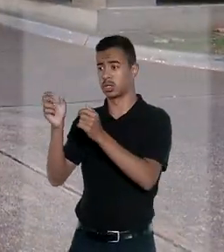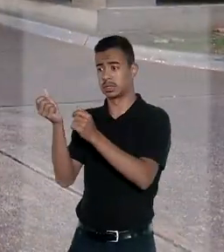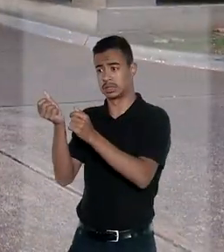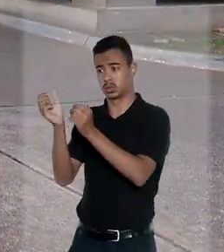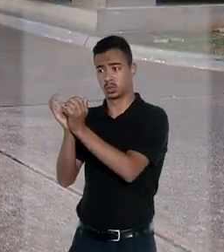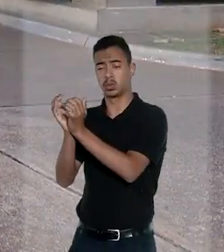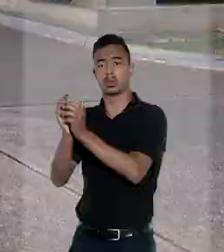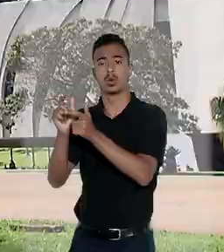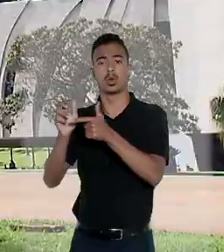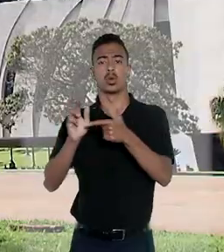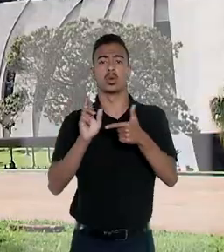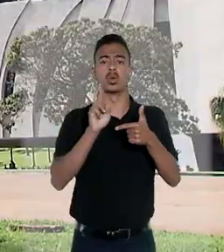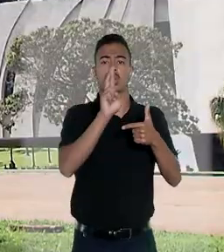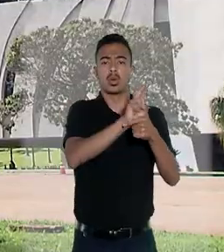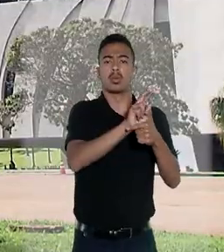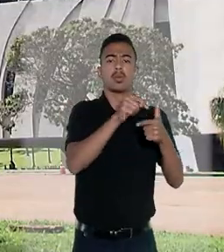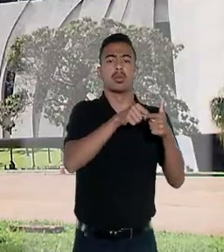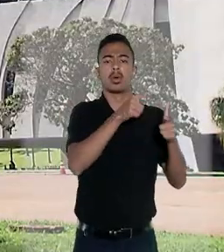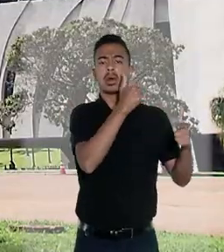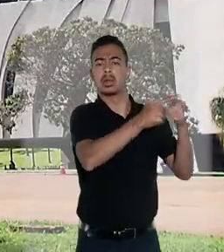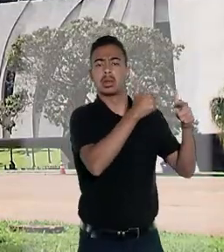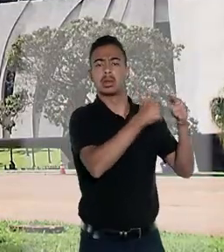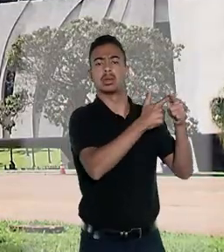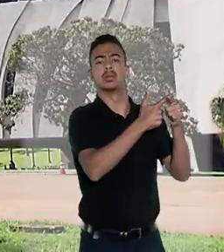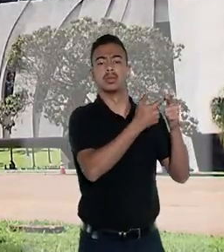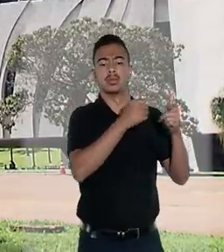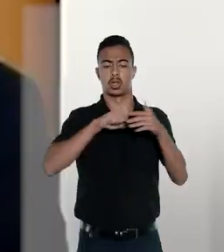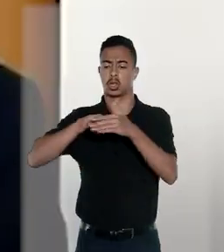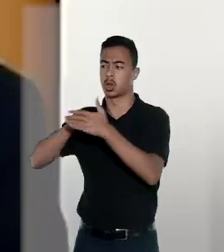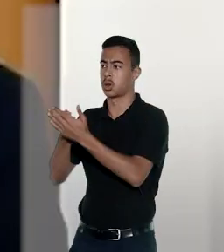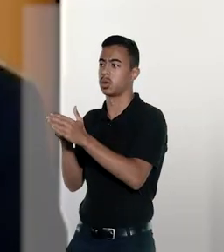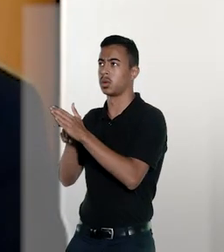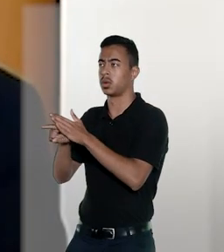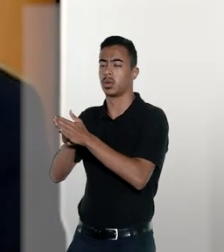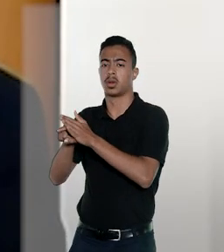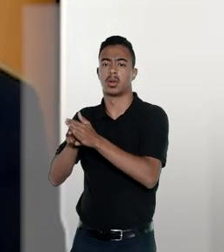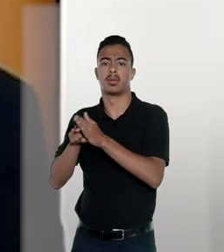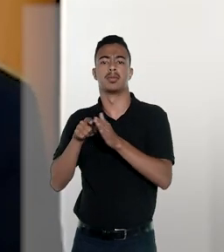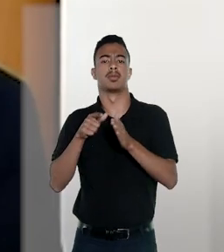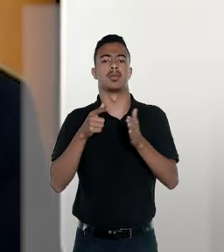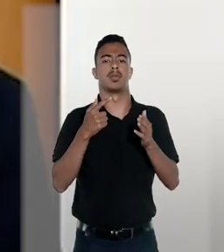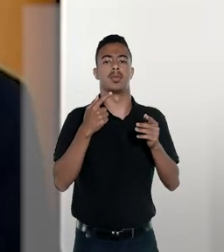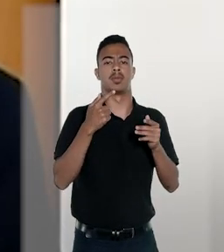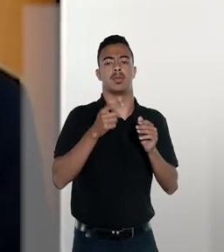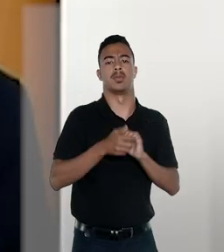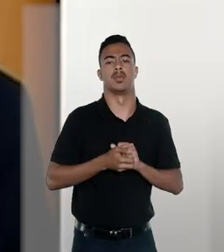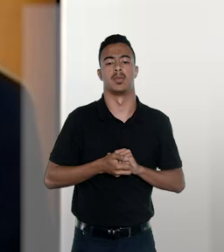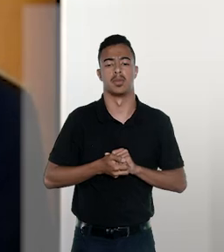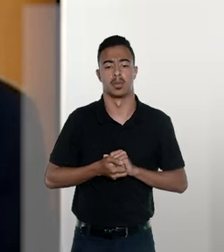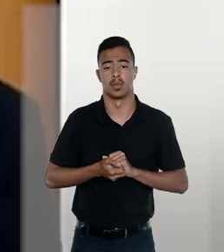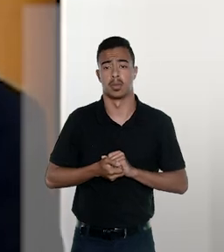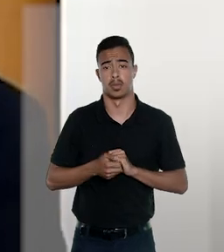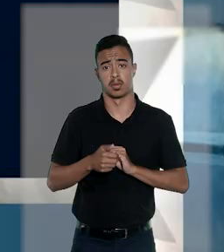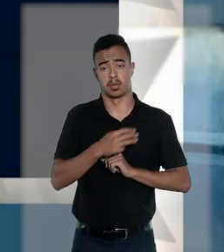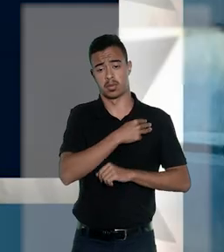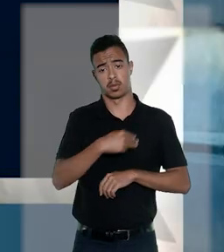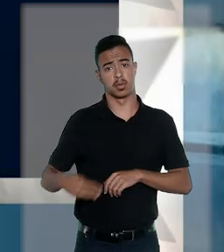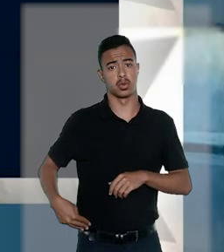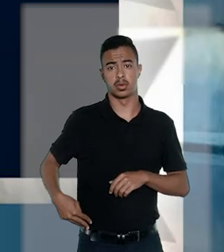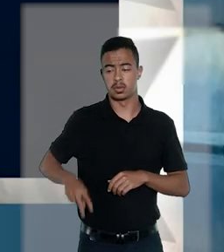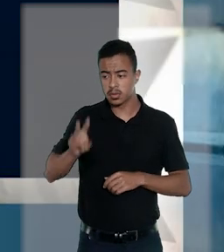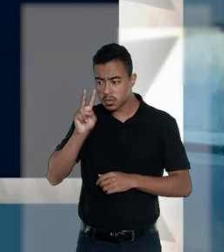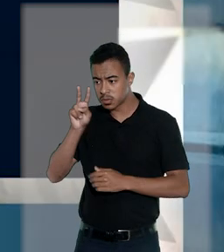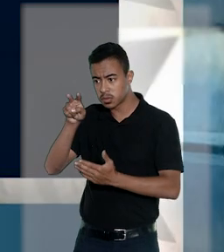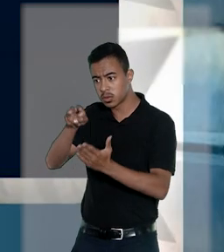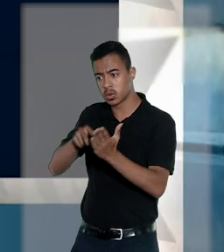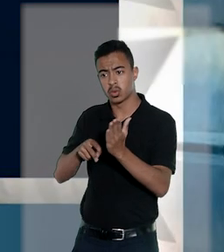jornalista André Fernandes, que escreveu uma matéria com críticas à atuação do Procurador-Geral da República, Augusto Aras. Os